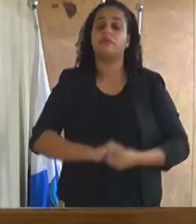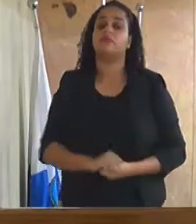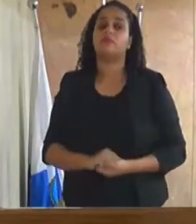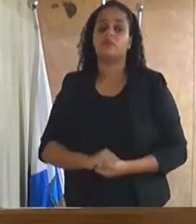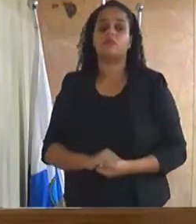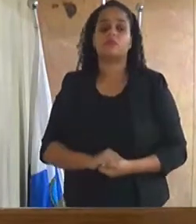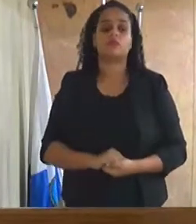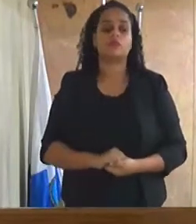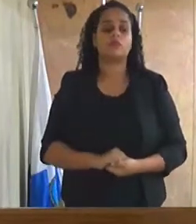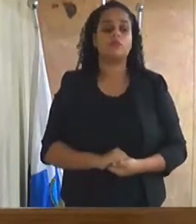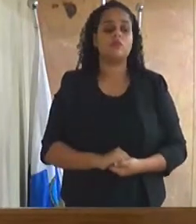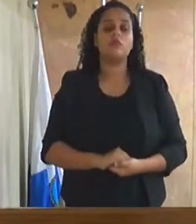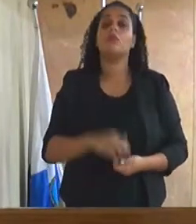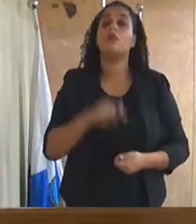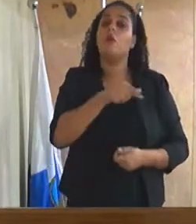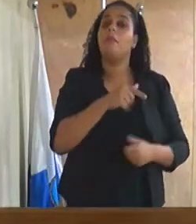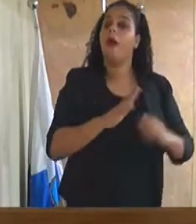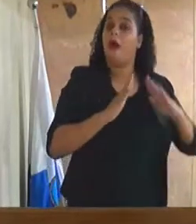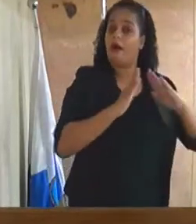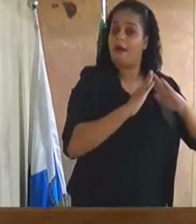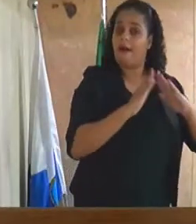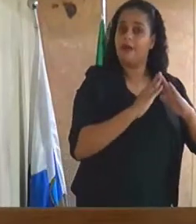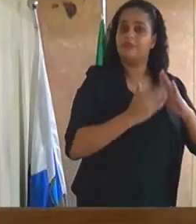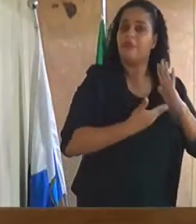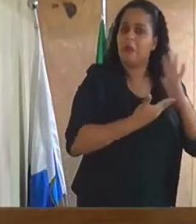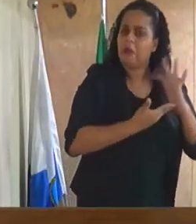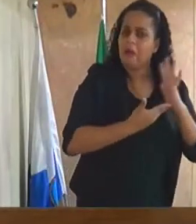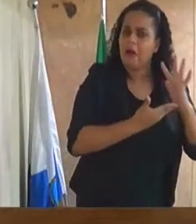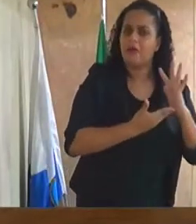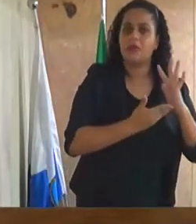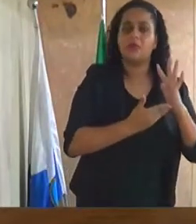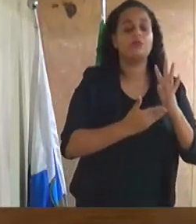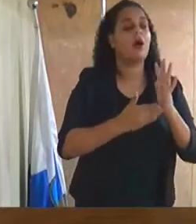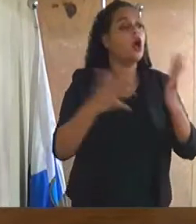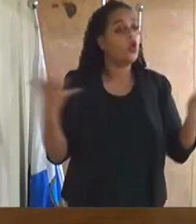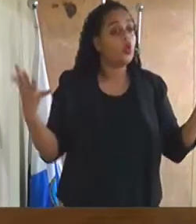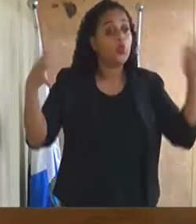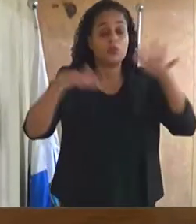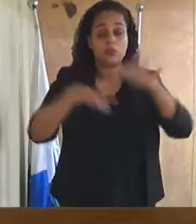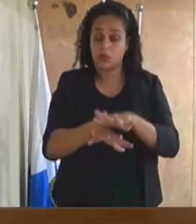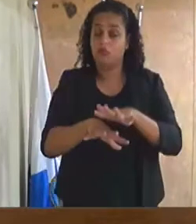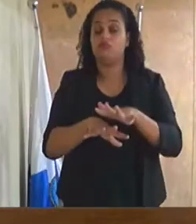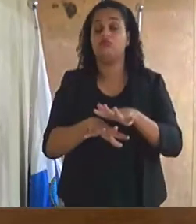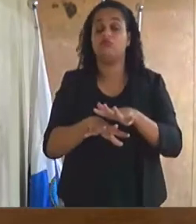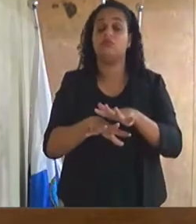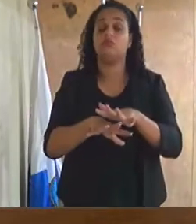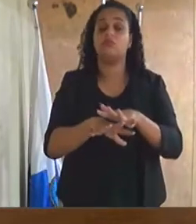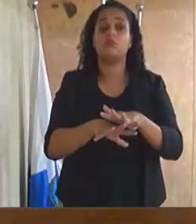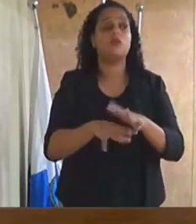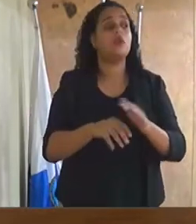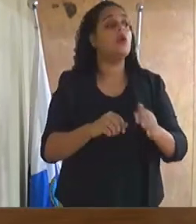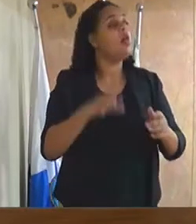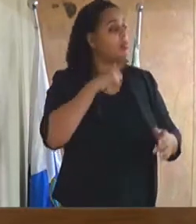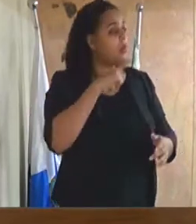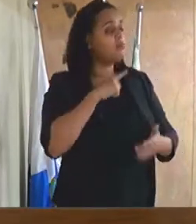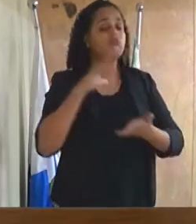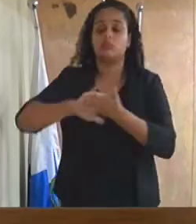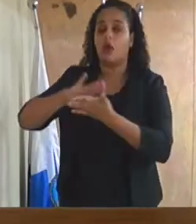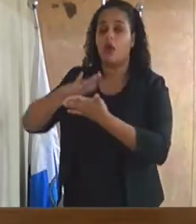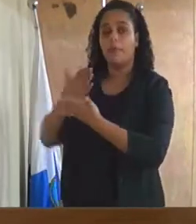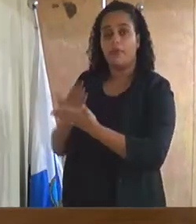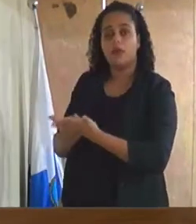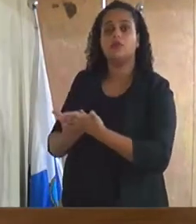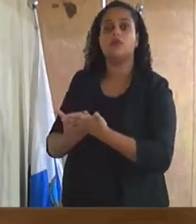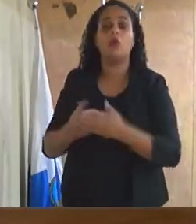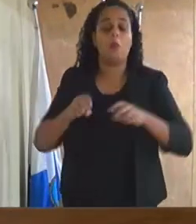Uma casa que tem se preocupado com a inclusão, tem colocado intérpretes, tem colocado